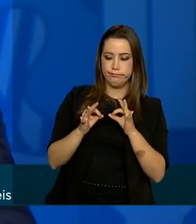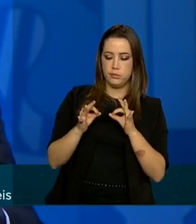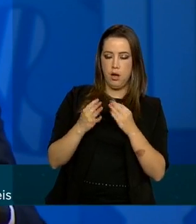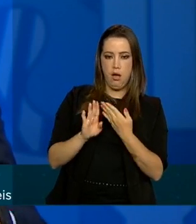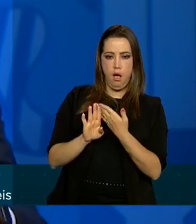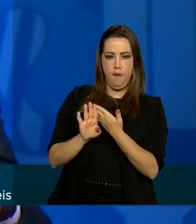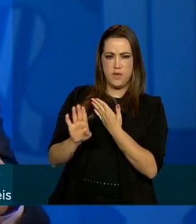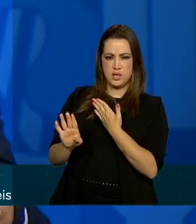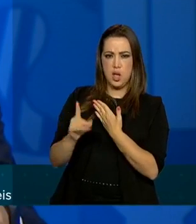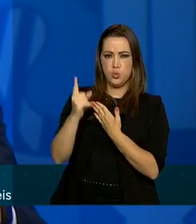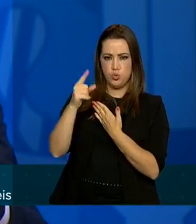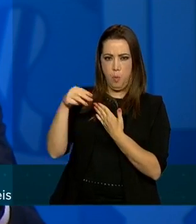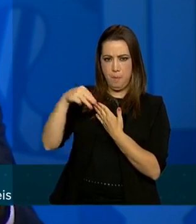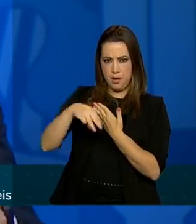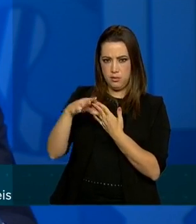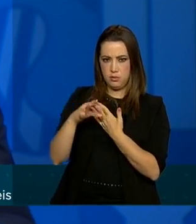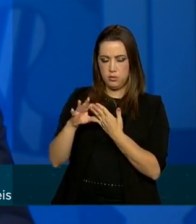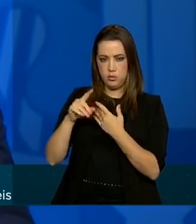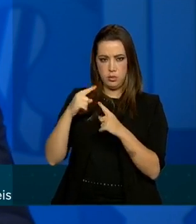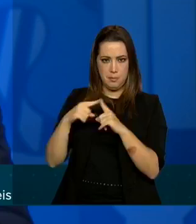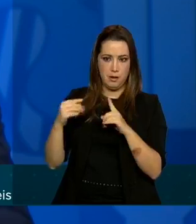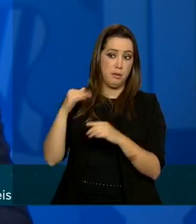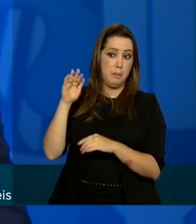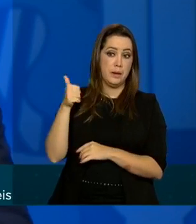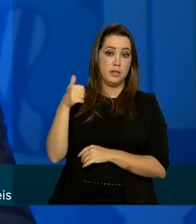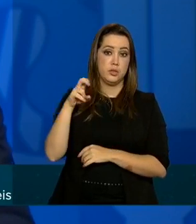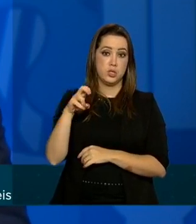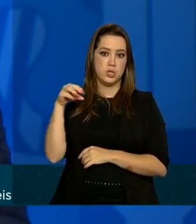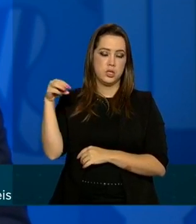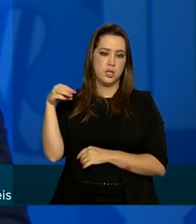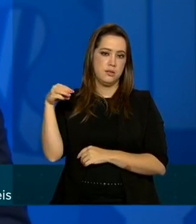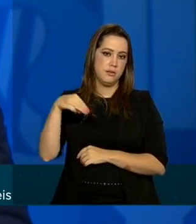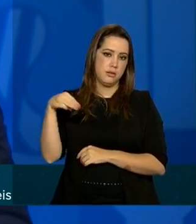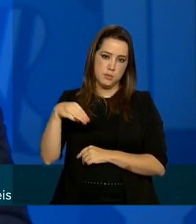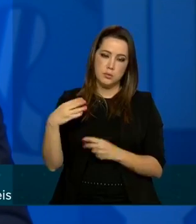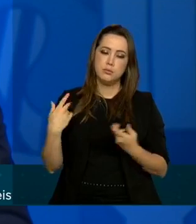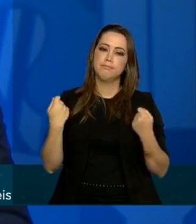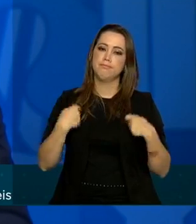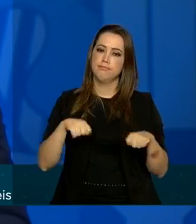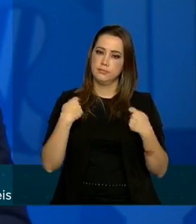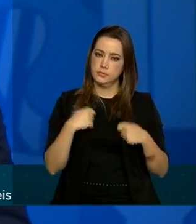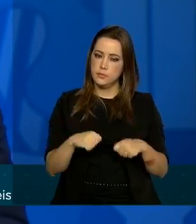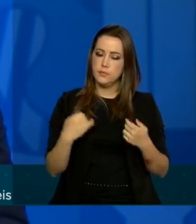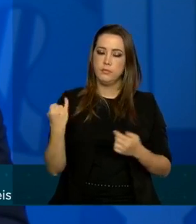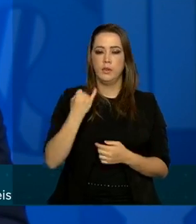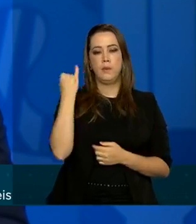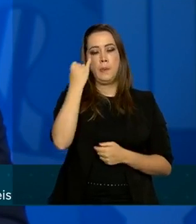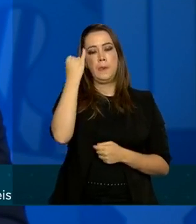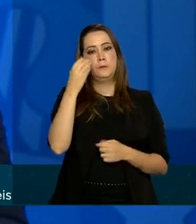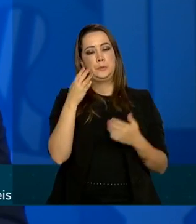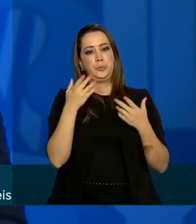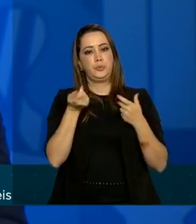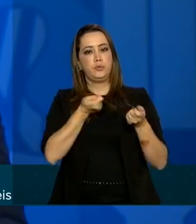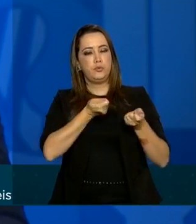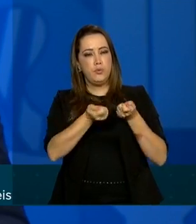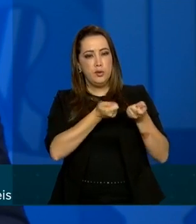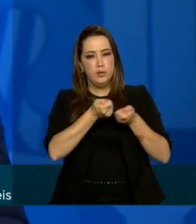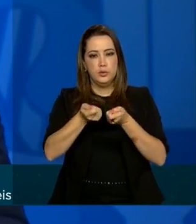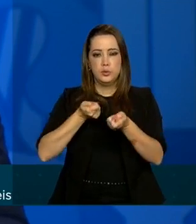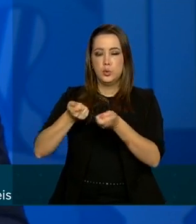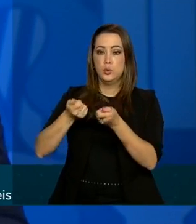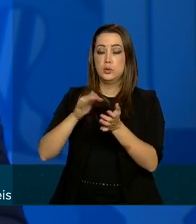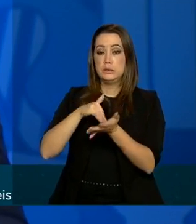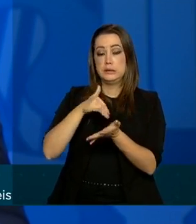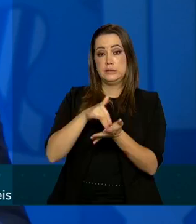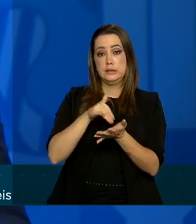mais de 15 minutos dentro desses ambientes é fundamental que as vigilâncias e